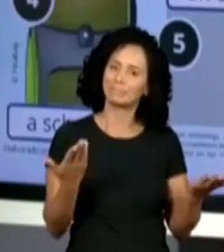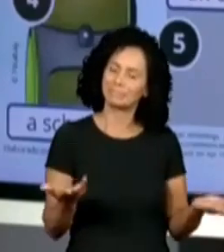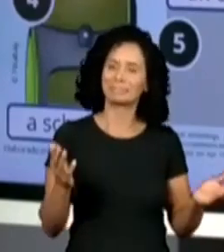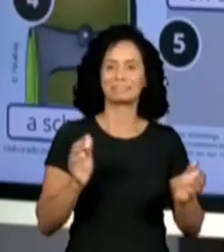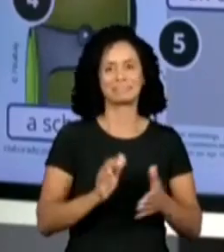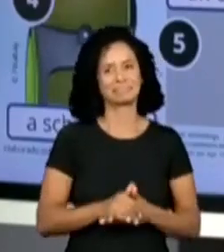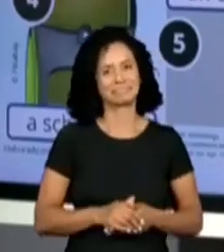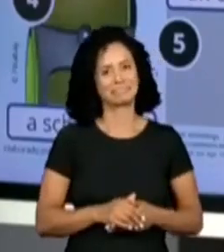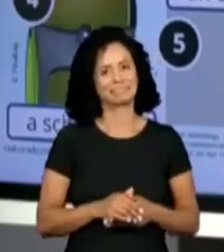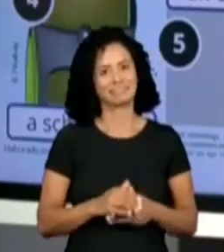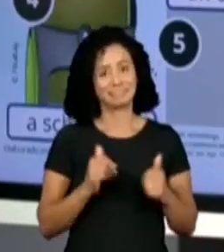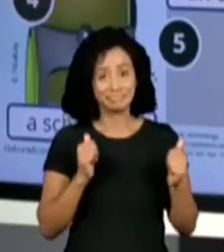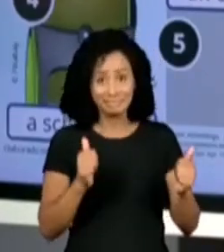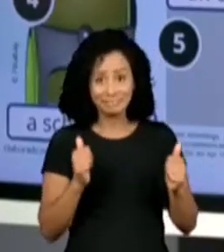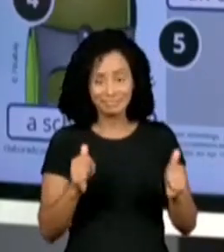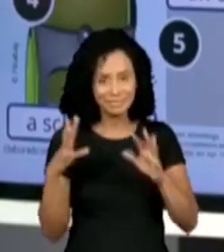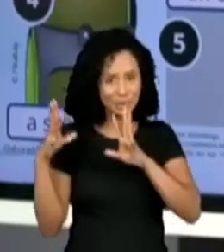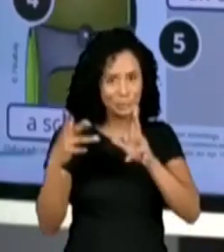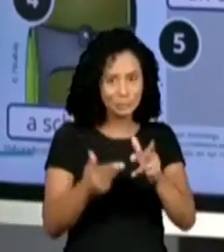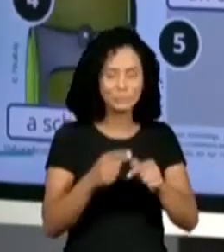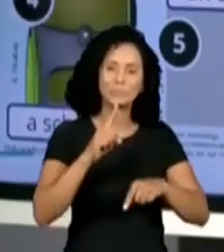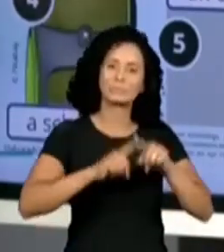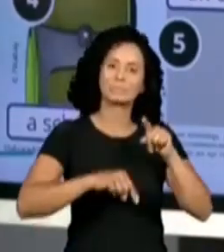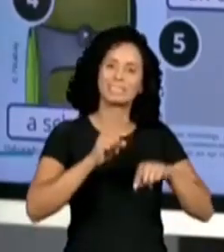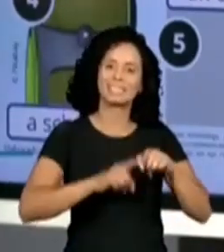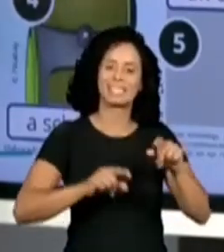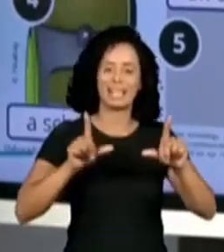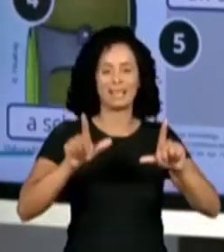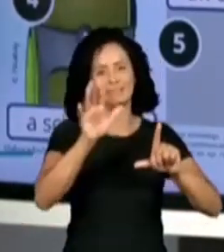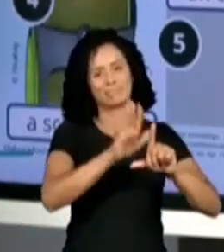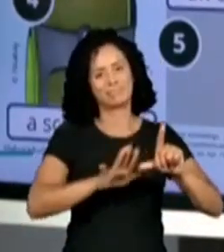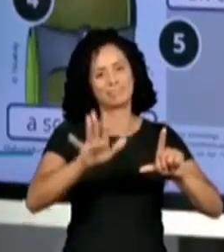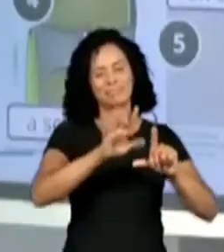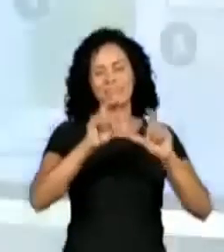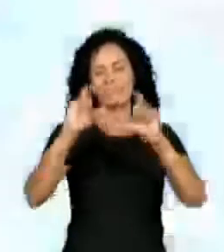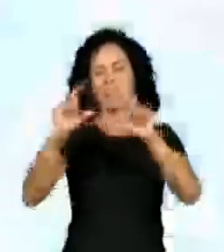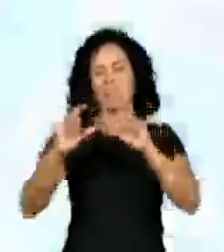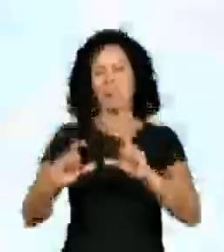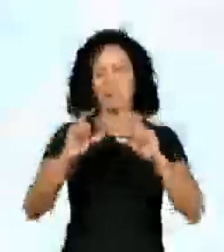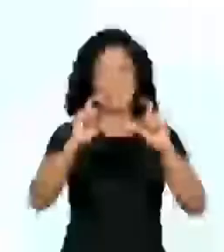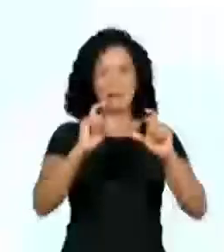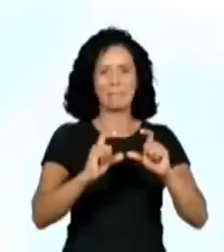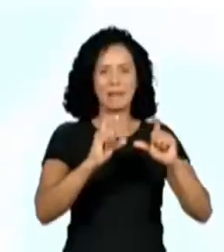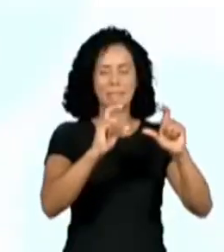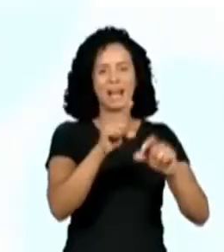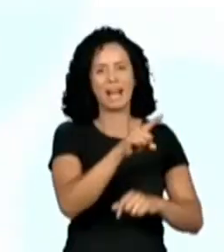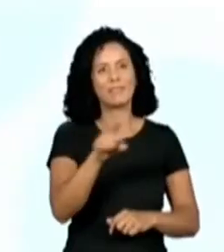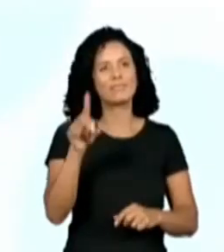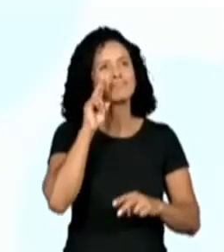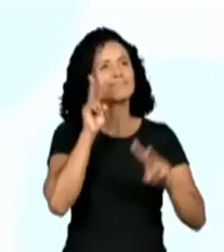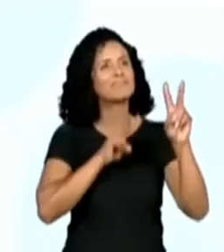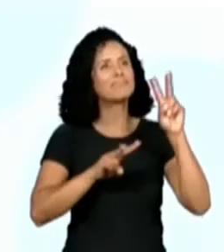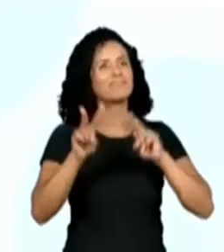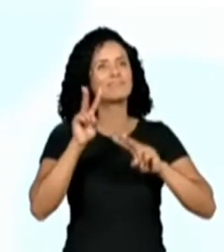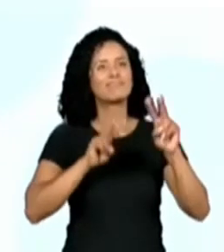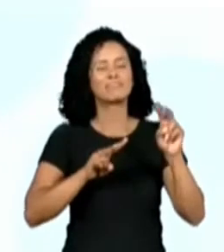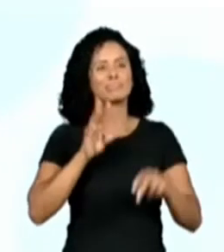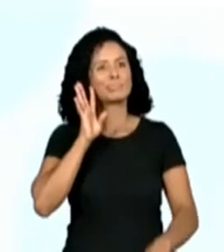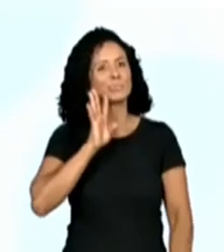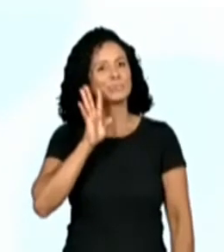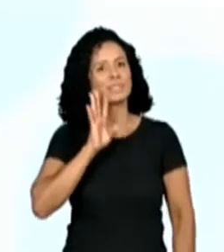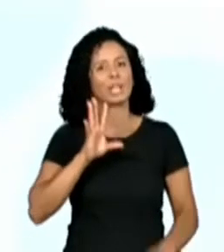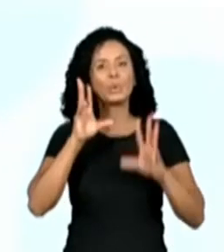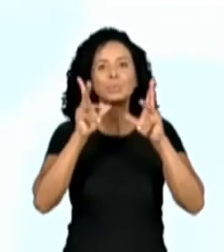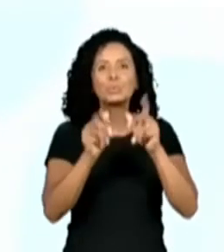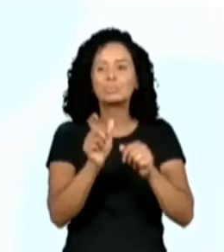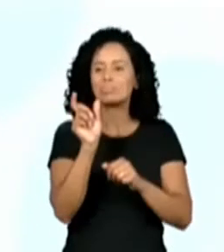That's what we have. Okay? Então, todo o nosso material está aqui na tela para vocês. A coleção que a gente tem lá. Todas as palavrinhas que a gente